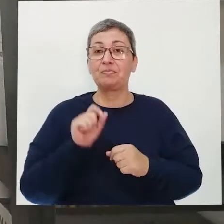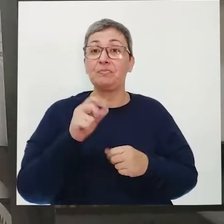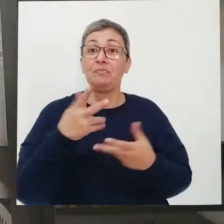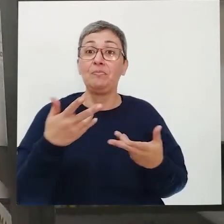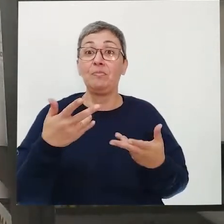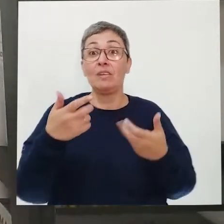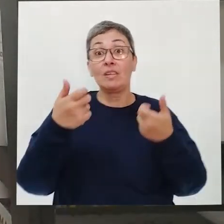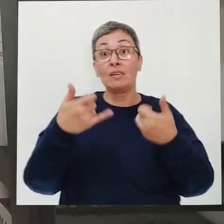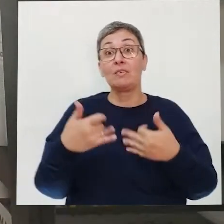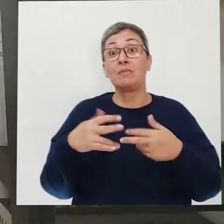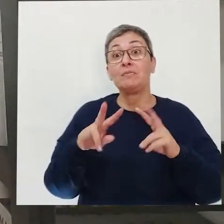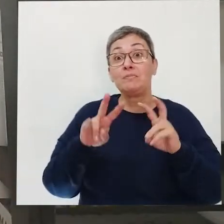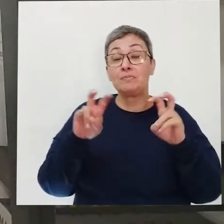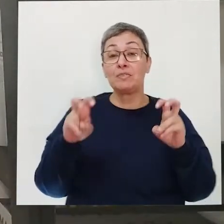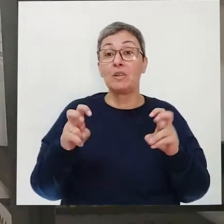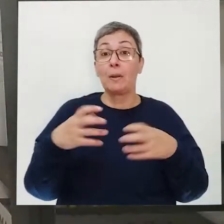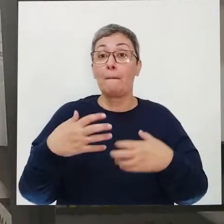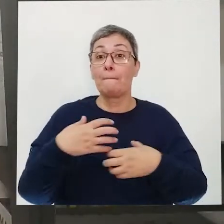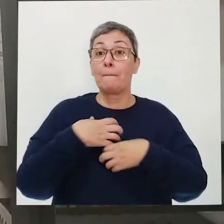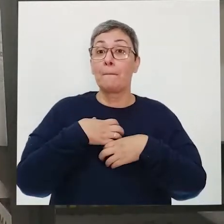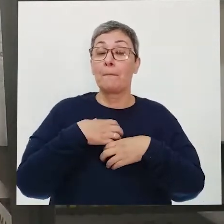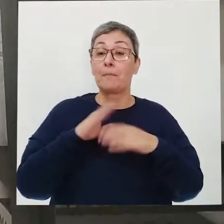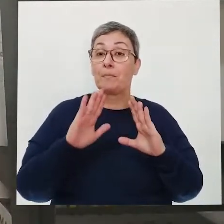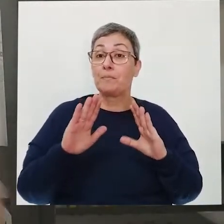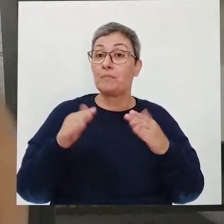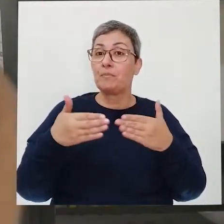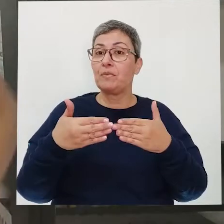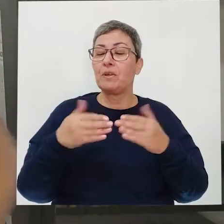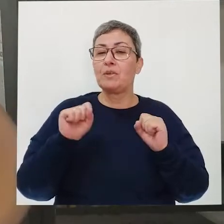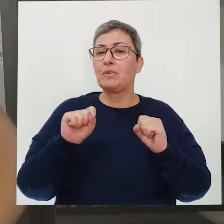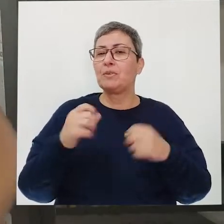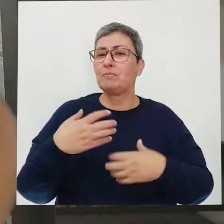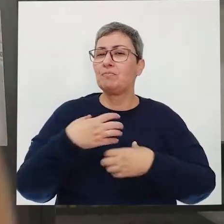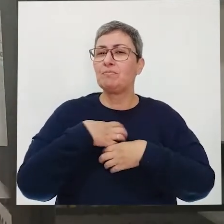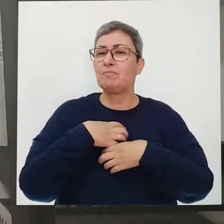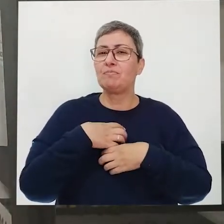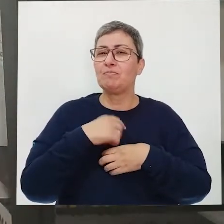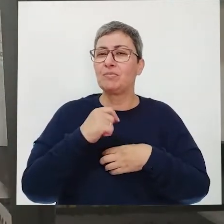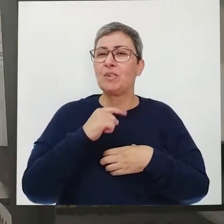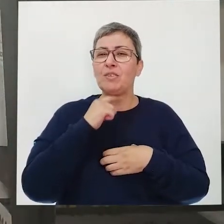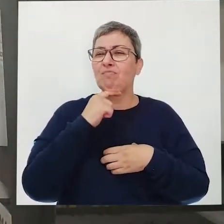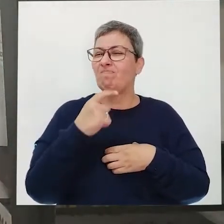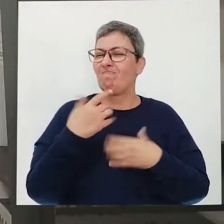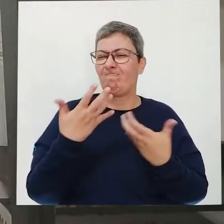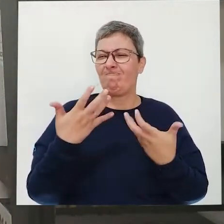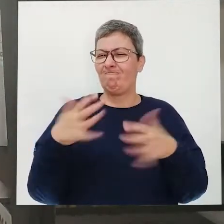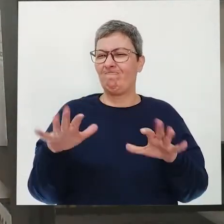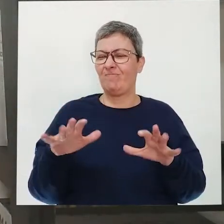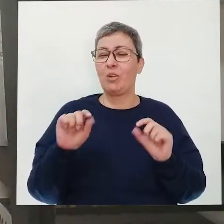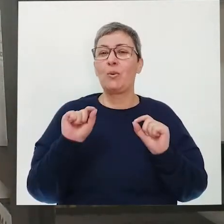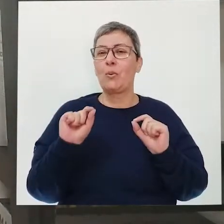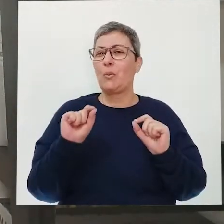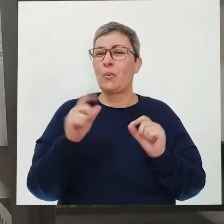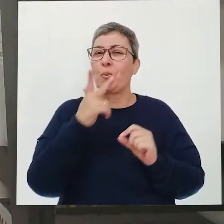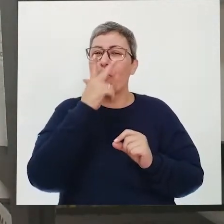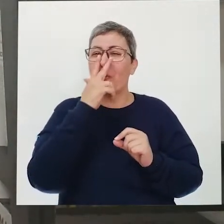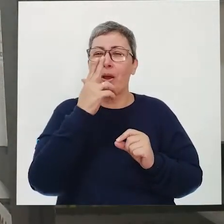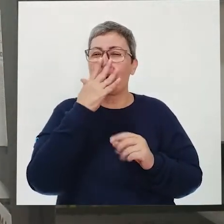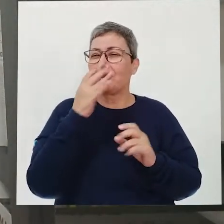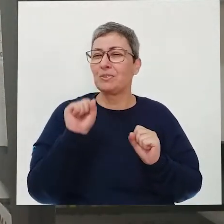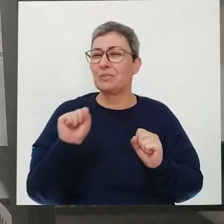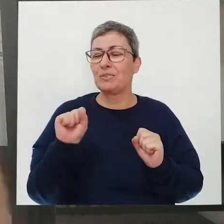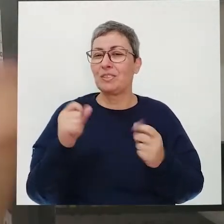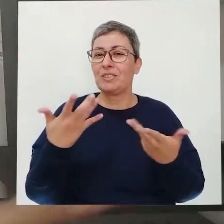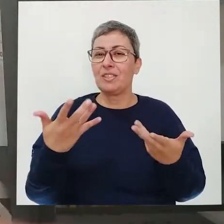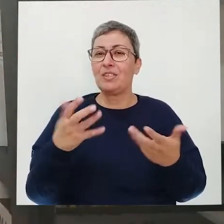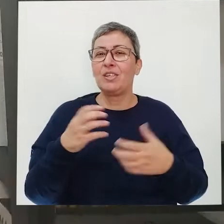Hoje a gente vai falar sobre um sentimento específico, mas é um sentimento que ninguém quer ter. O que vocês acham que pode